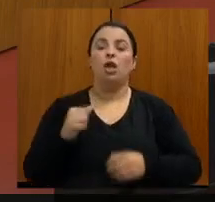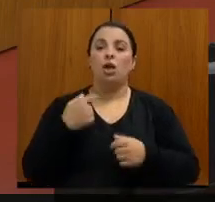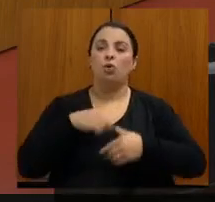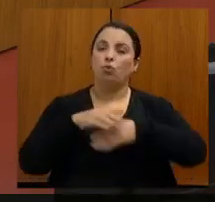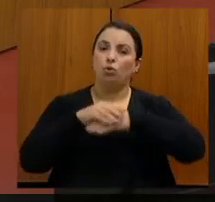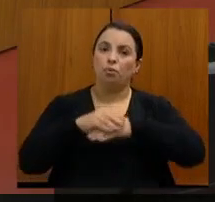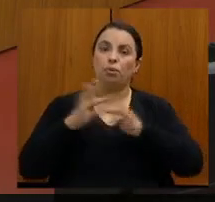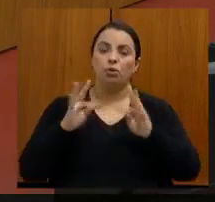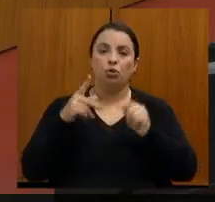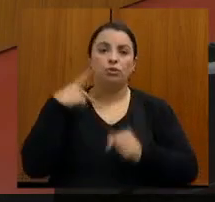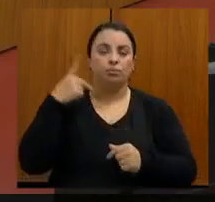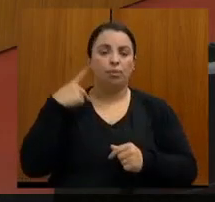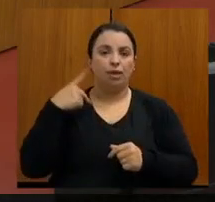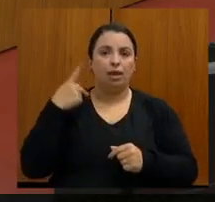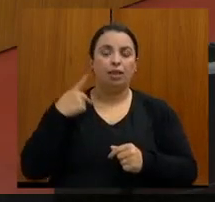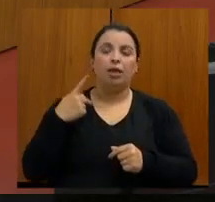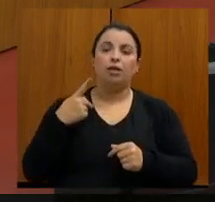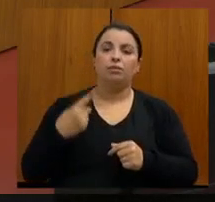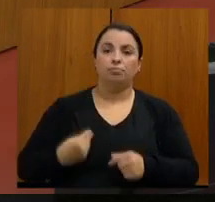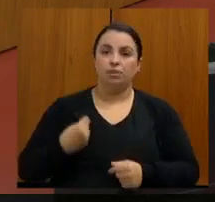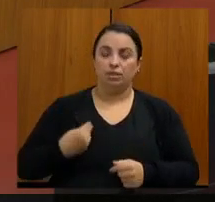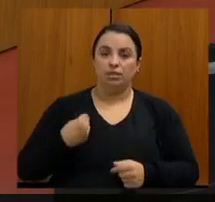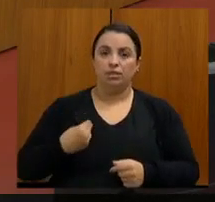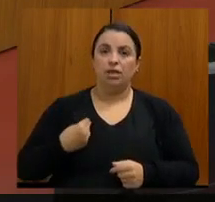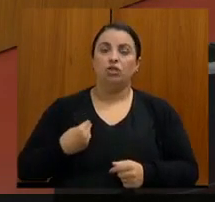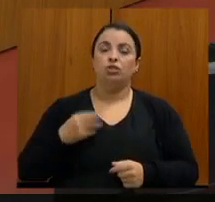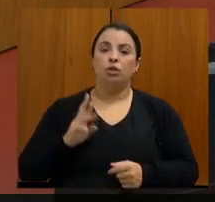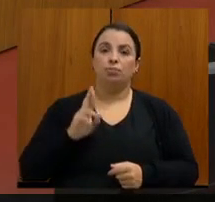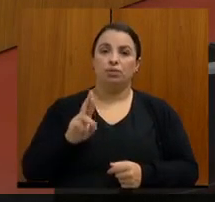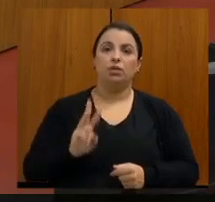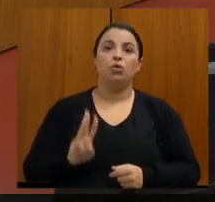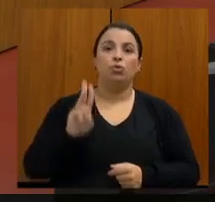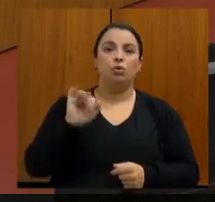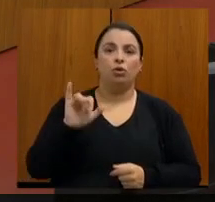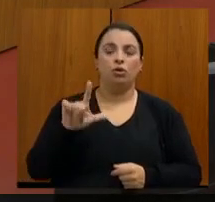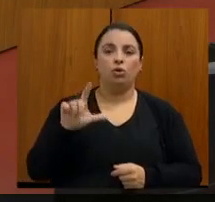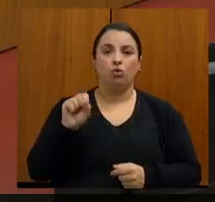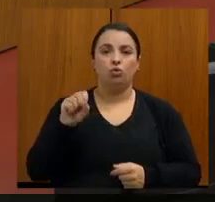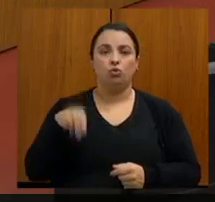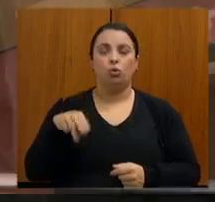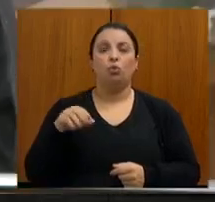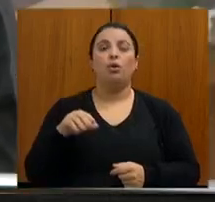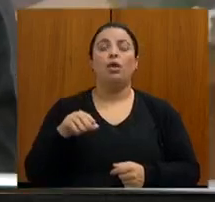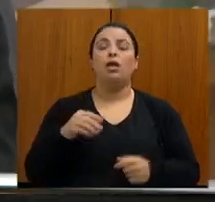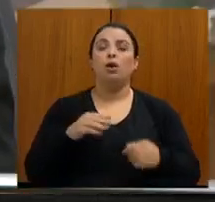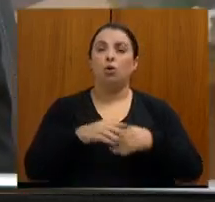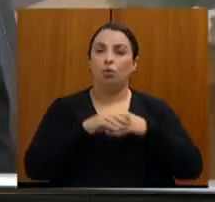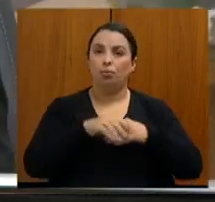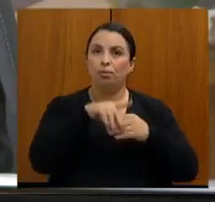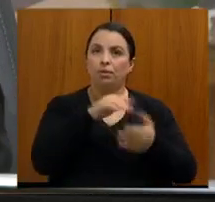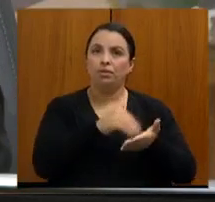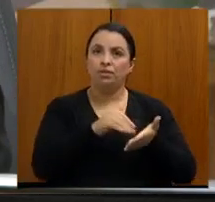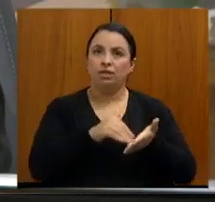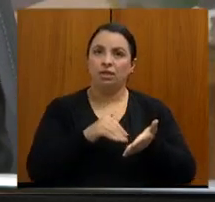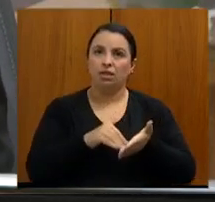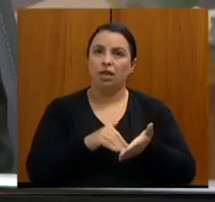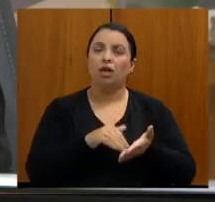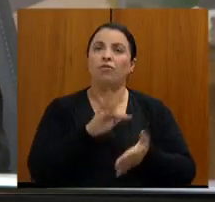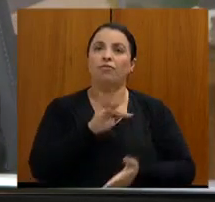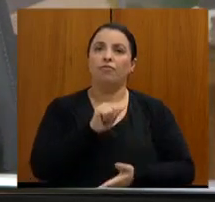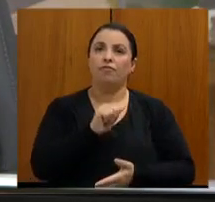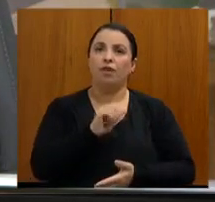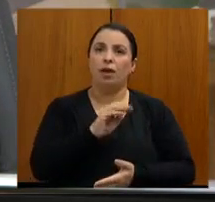Batista, cumprimento também o doutor Fábio, nosso secretário estadual de saúde, a